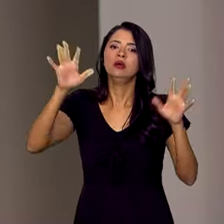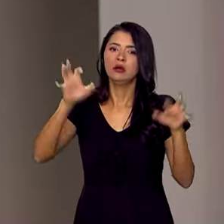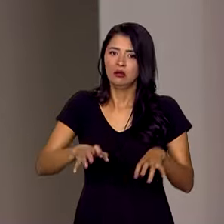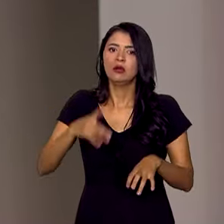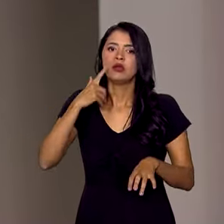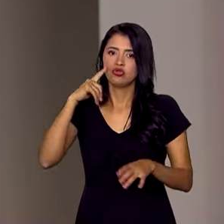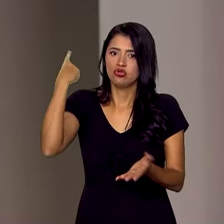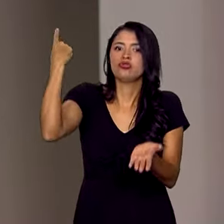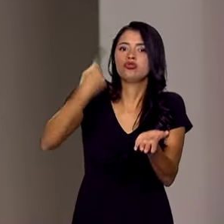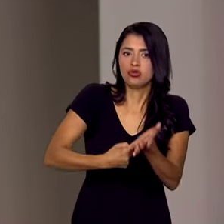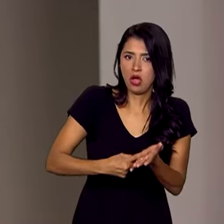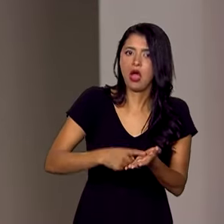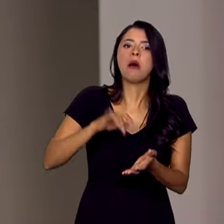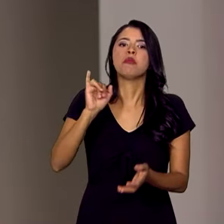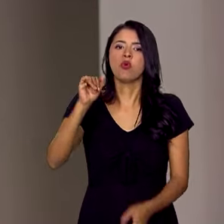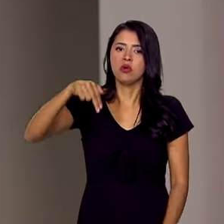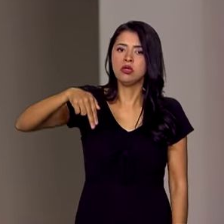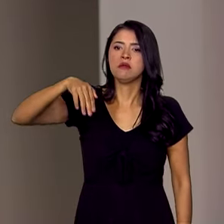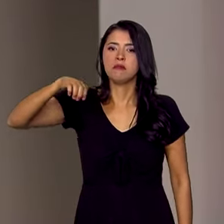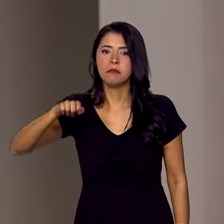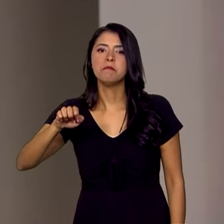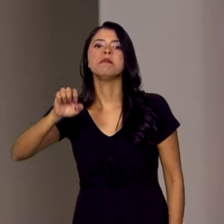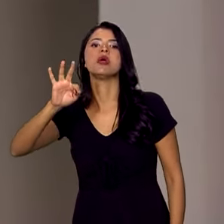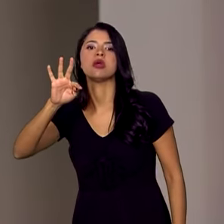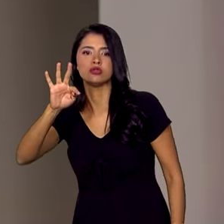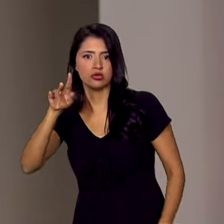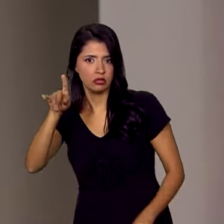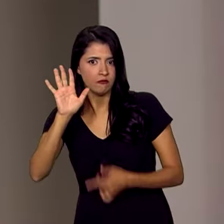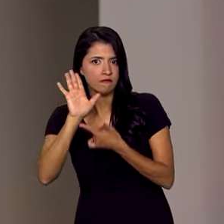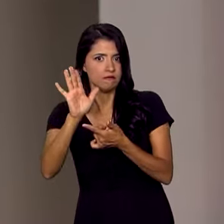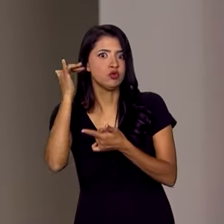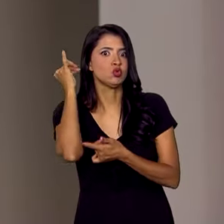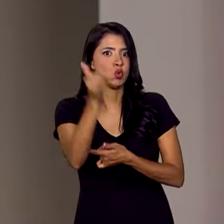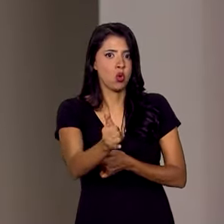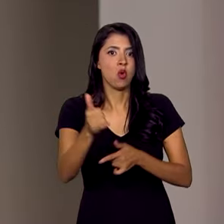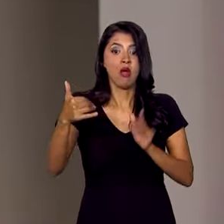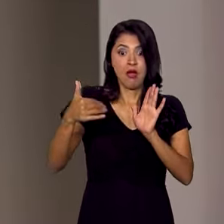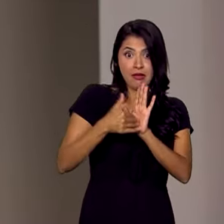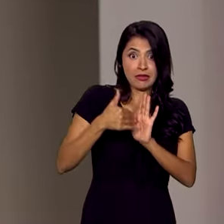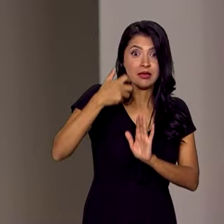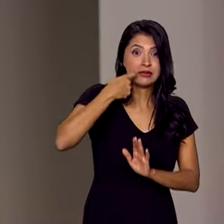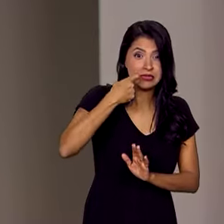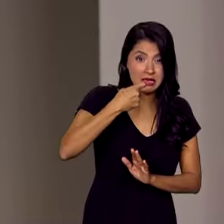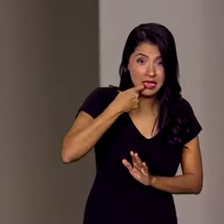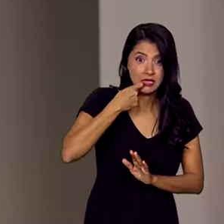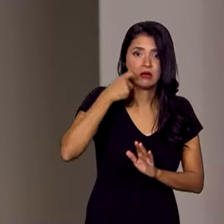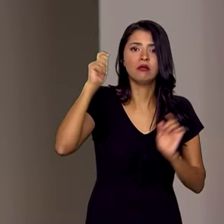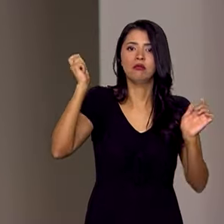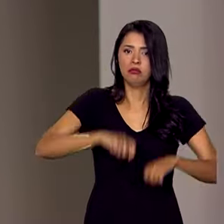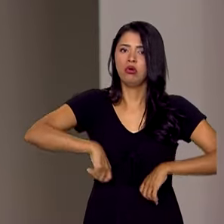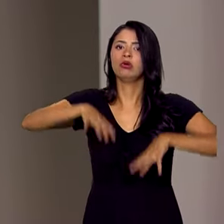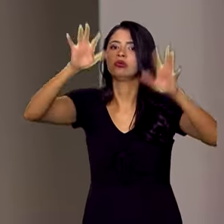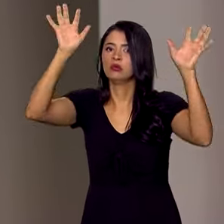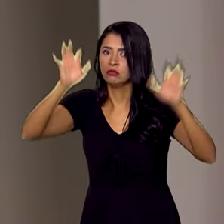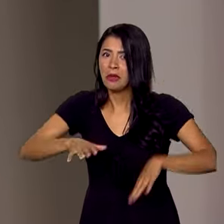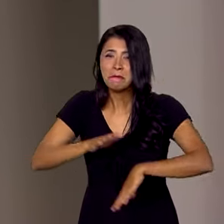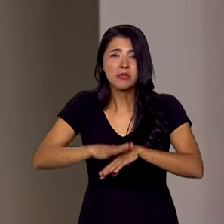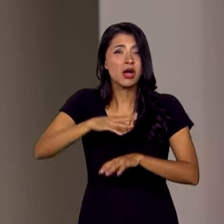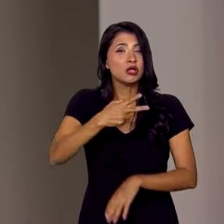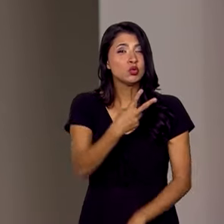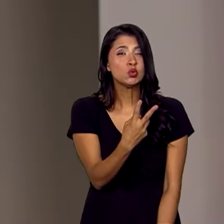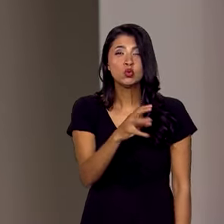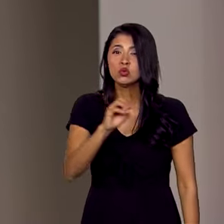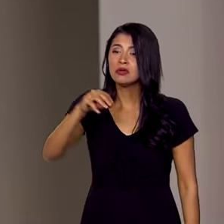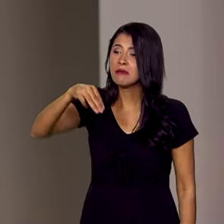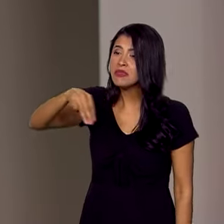confirmadas pelo Instituto Nacional de Meteorologia, IMET, de hoje até sexta-feira pode chover mais de 200